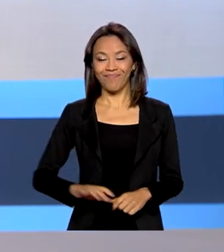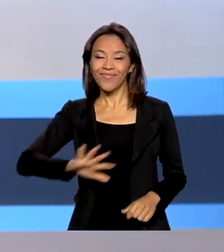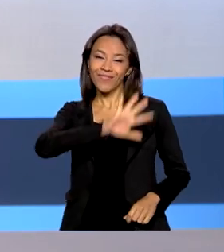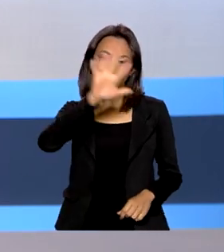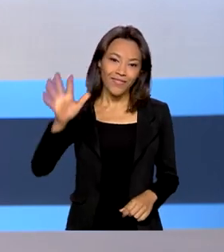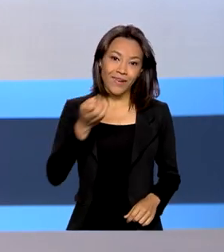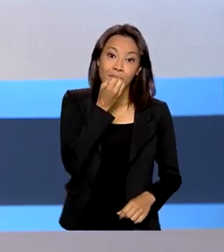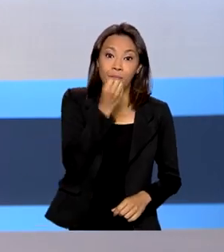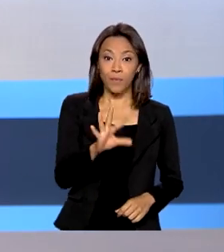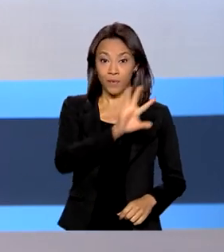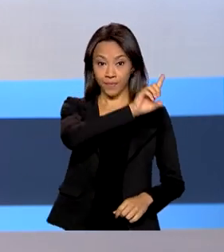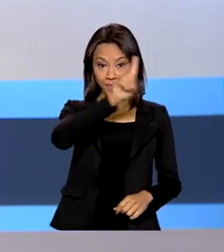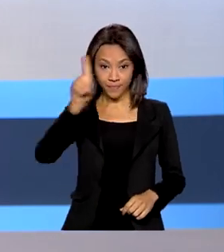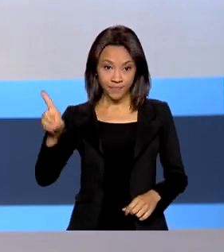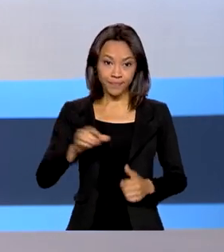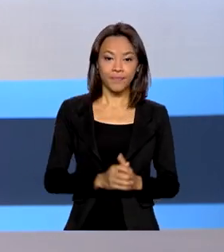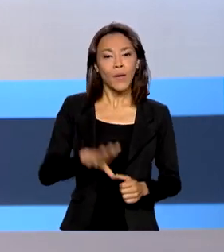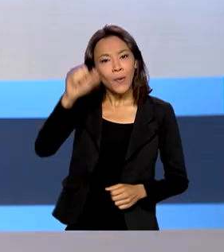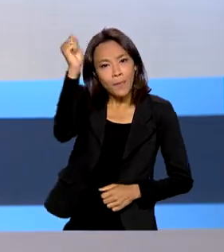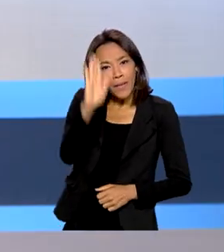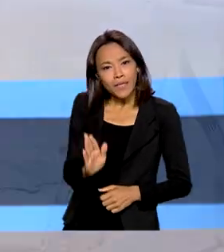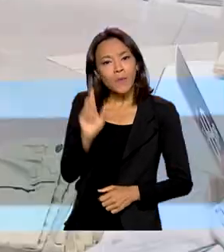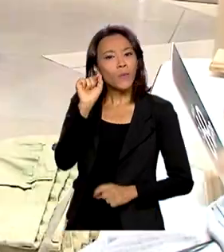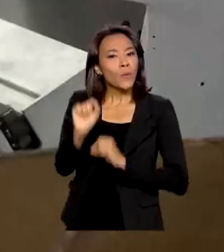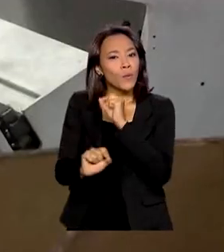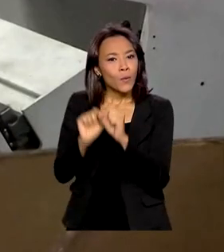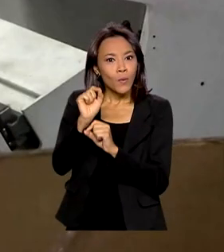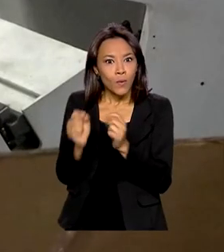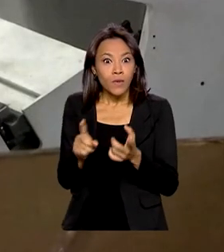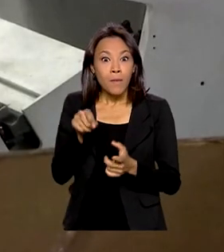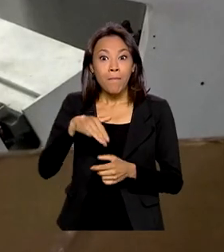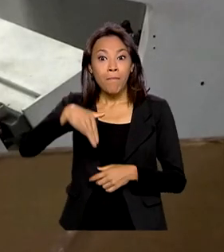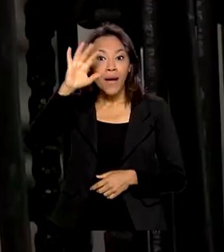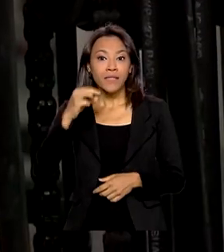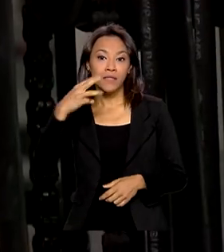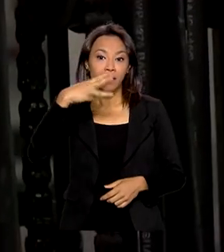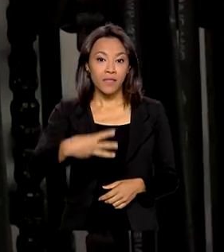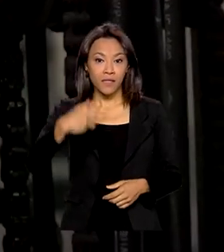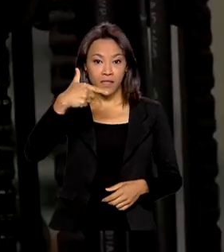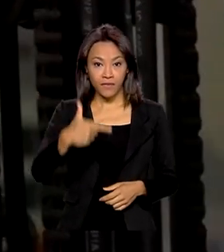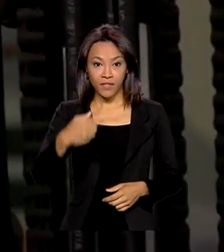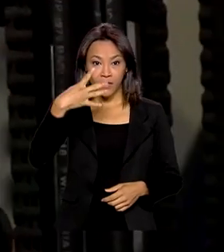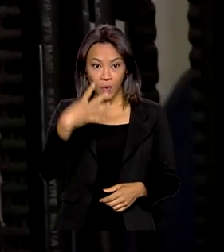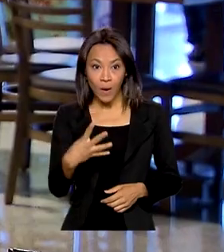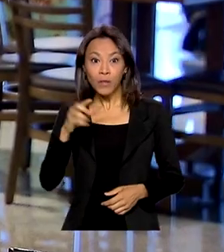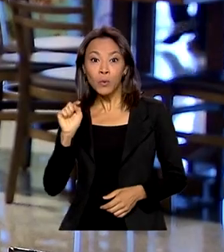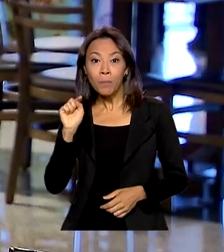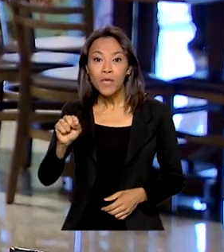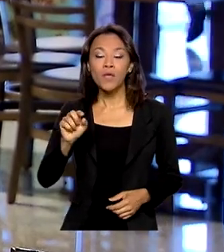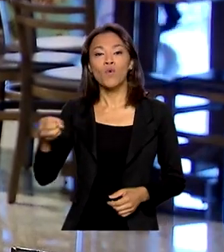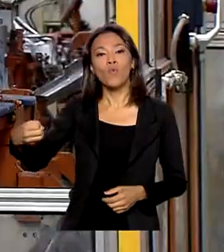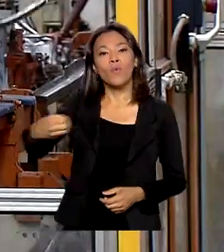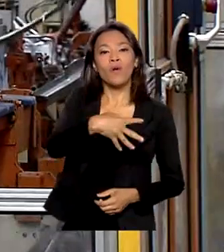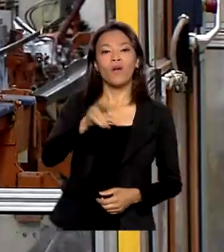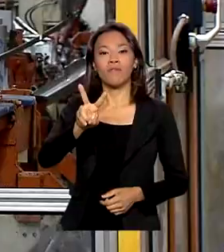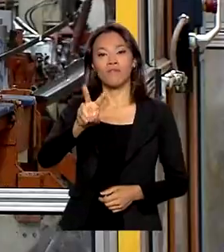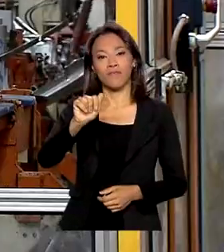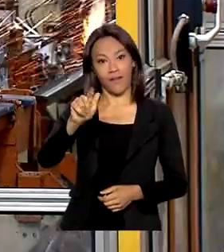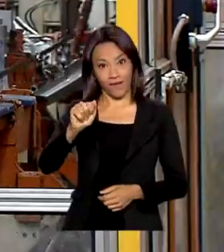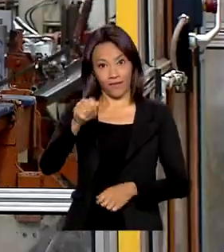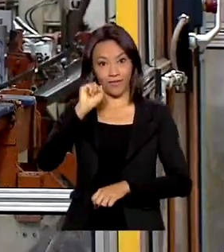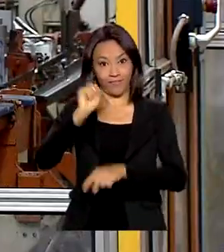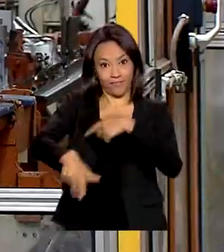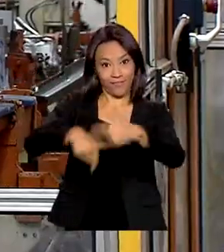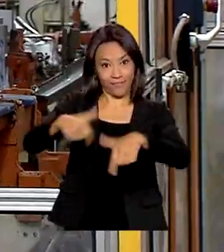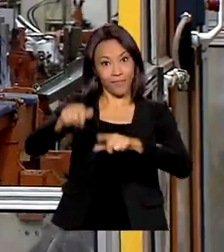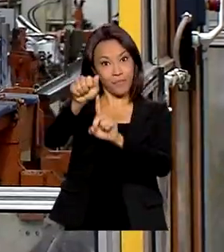Olá, bom dia. Brasil gera mais de 324 mil novas vagas de emprego em novembro. Os